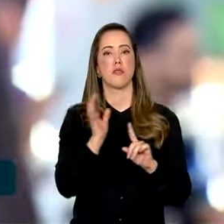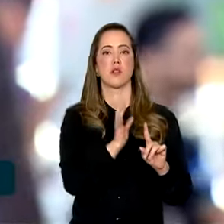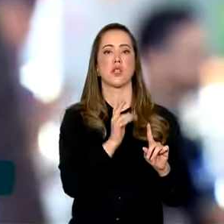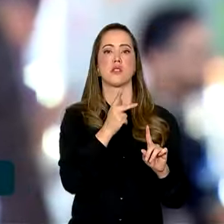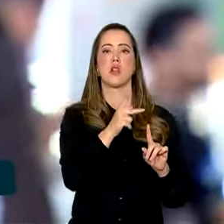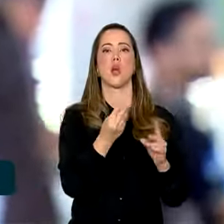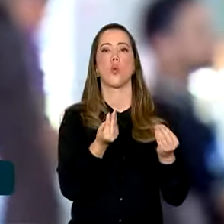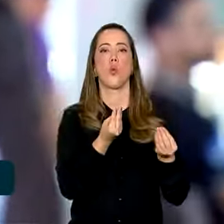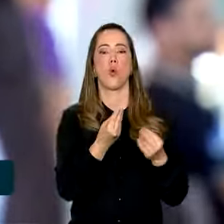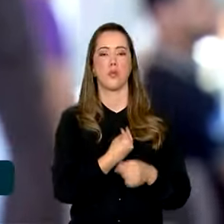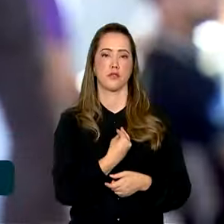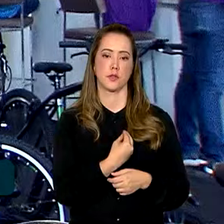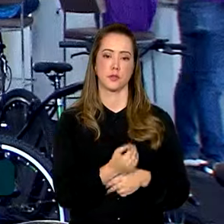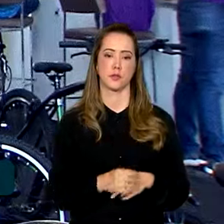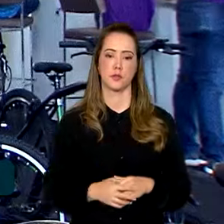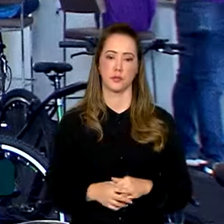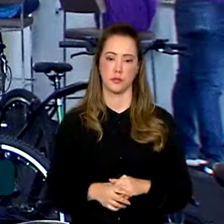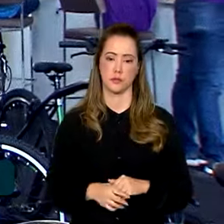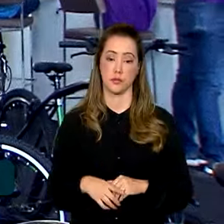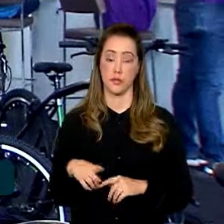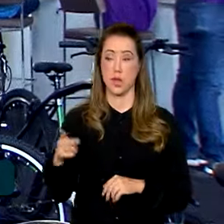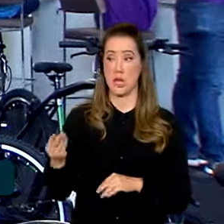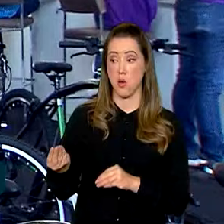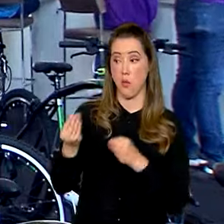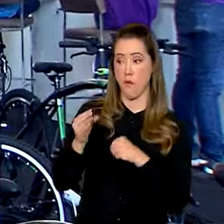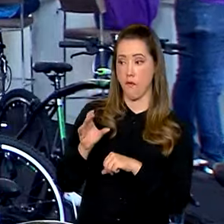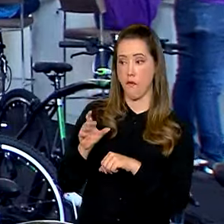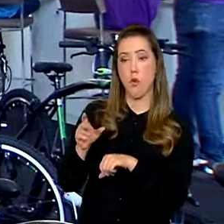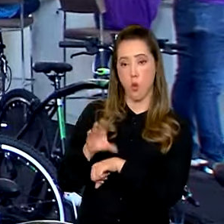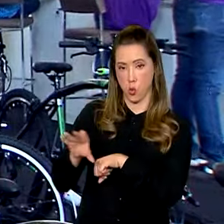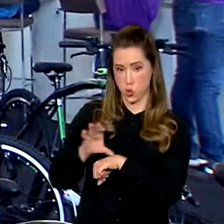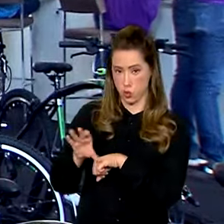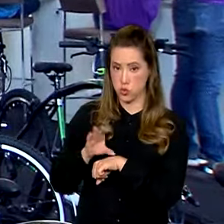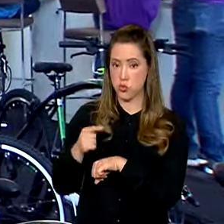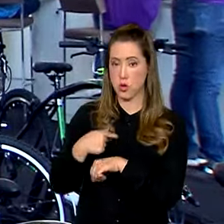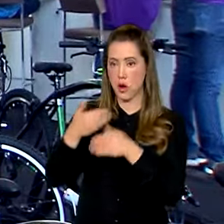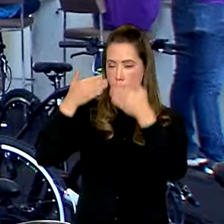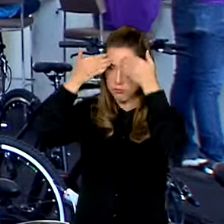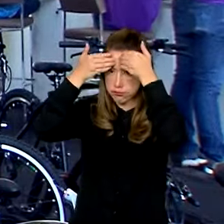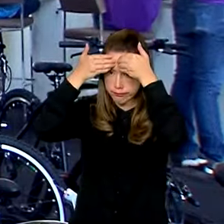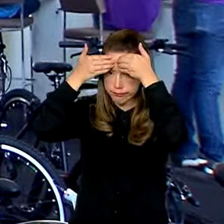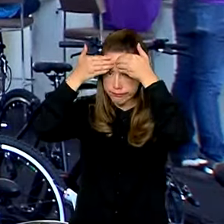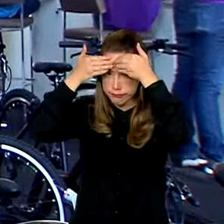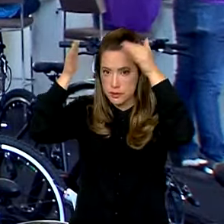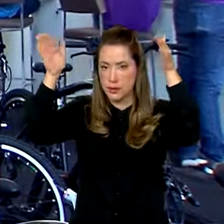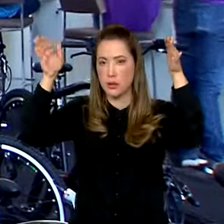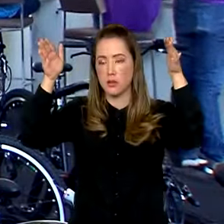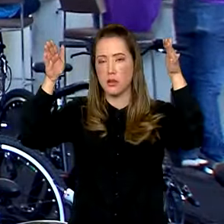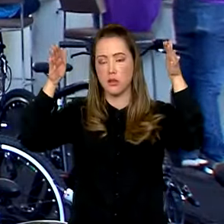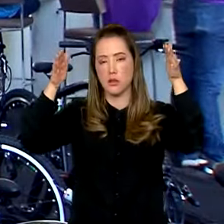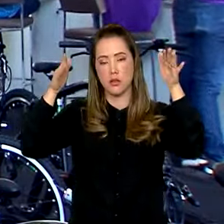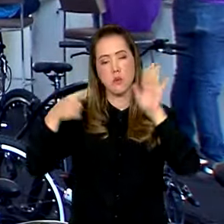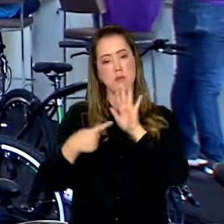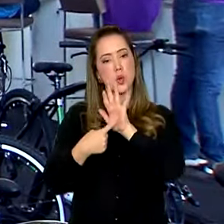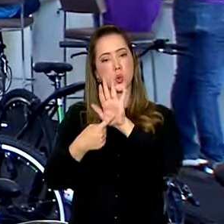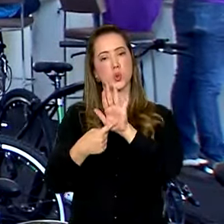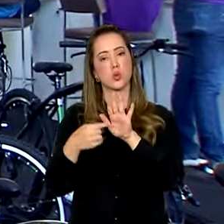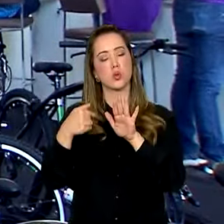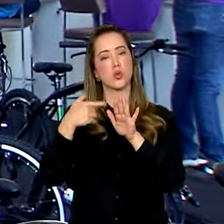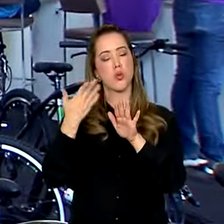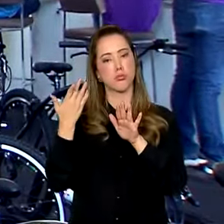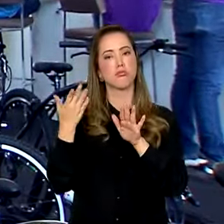formação em sua vida. Esse curso, ele abriu a minha mente, me trouxe mais